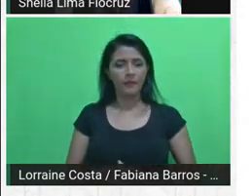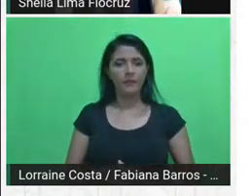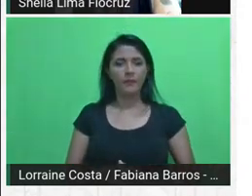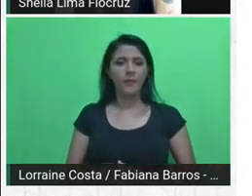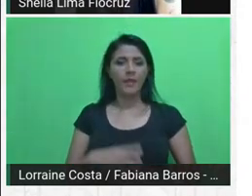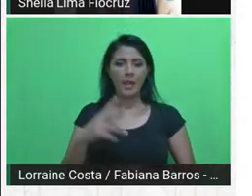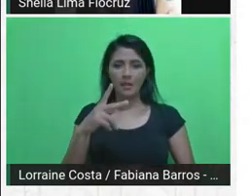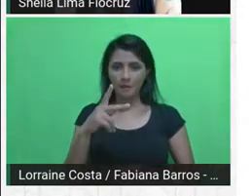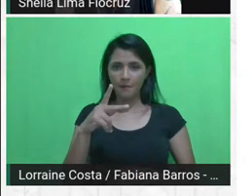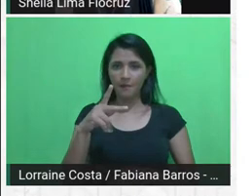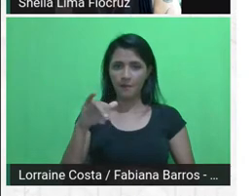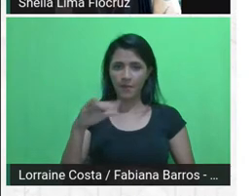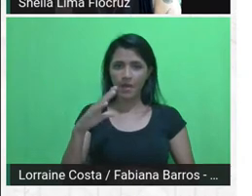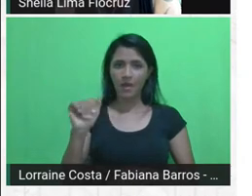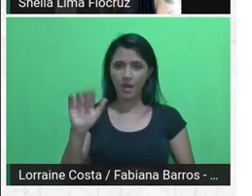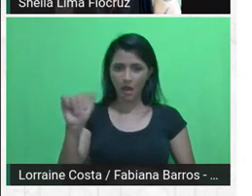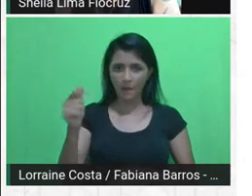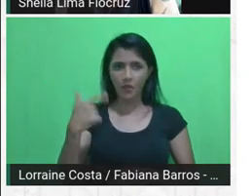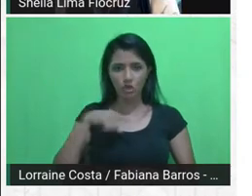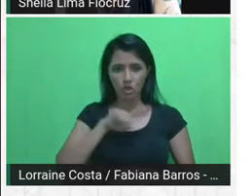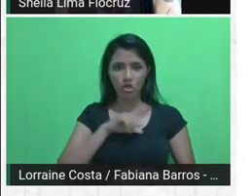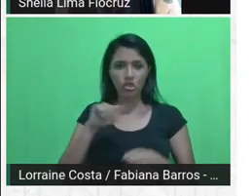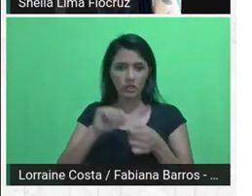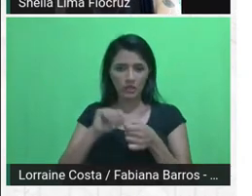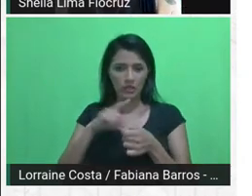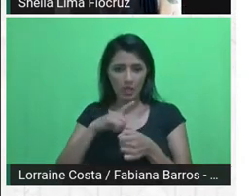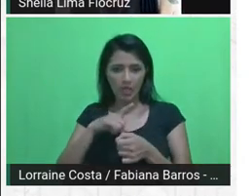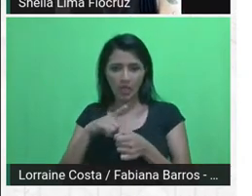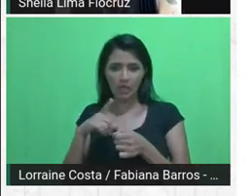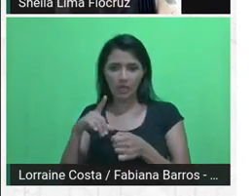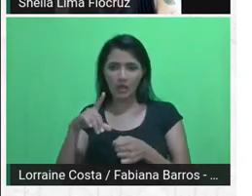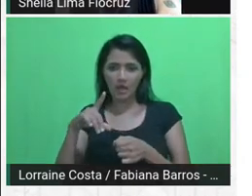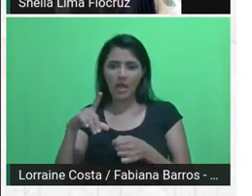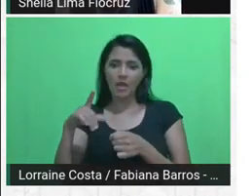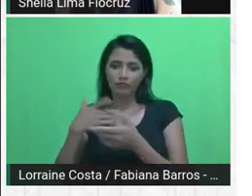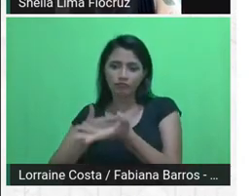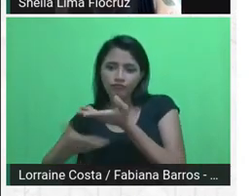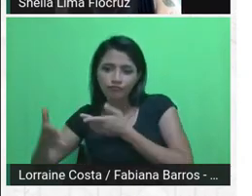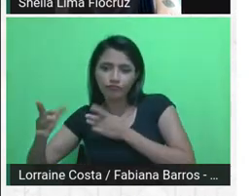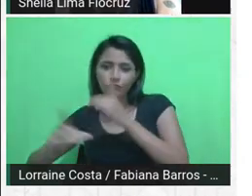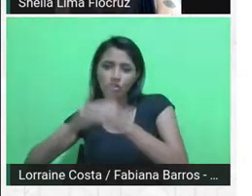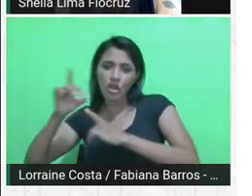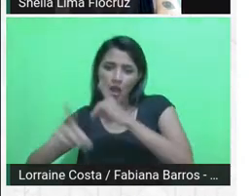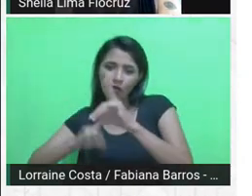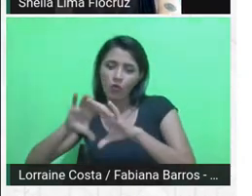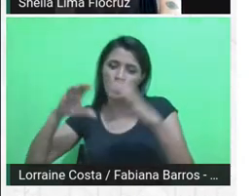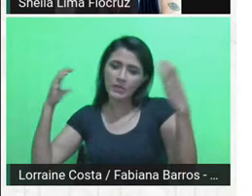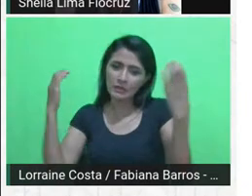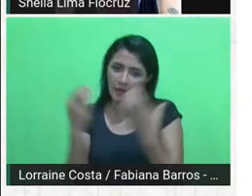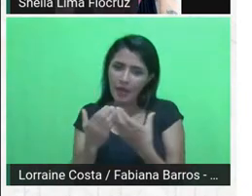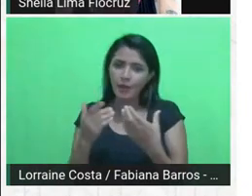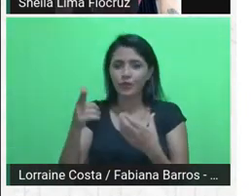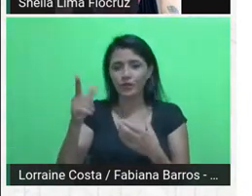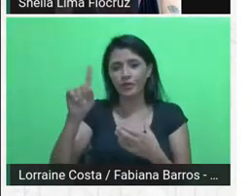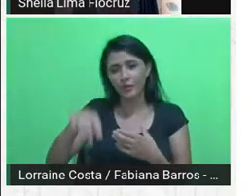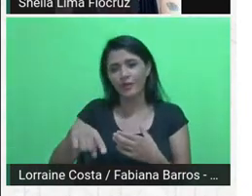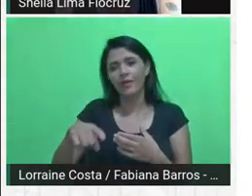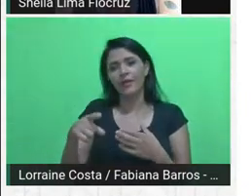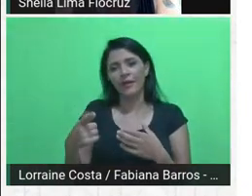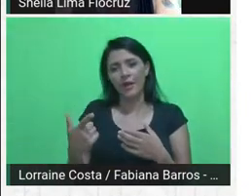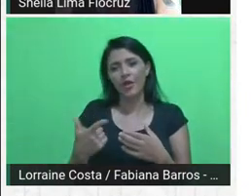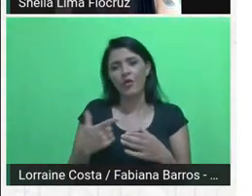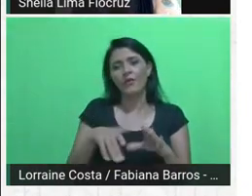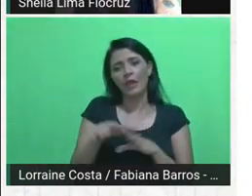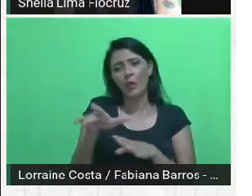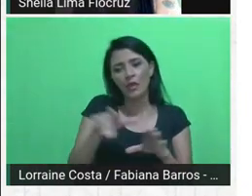maior diálogo com a comunidade, porque ele é a governança territorial, as inovações territoriais, a teleorientação,